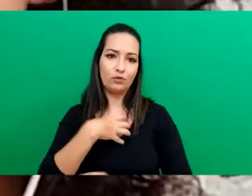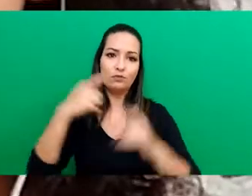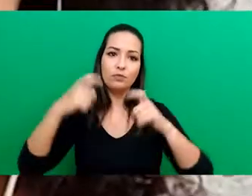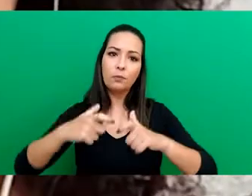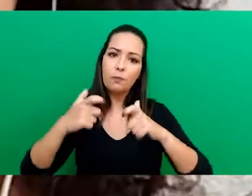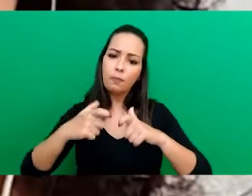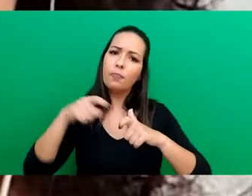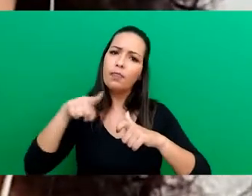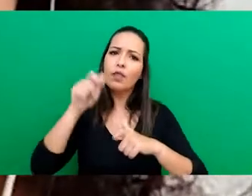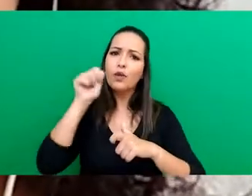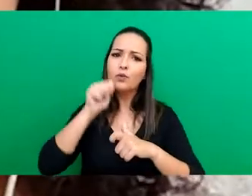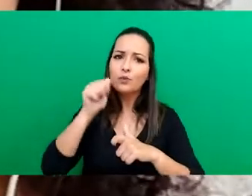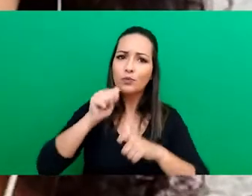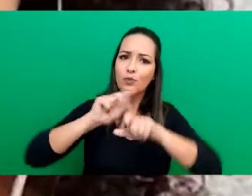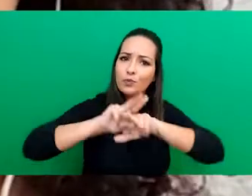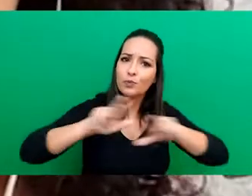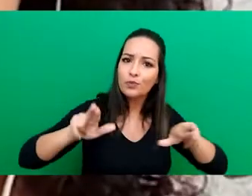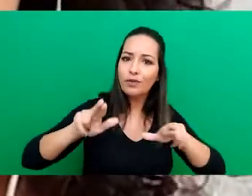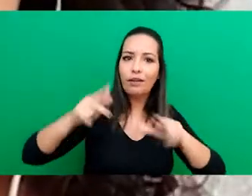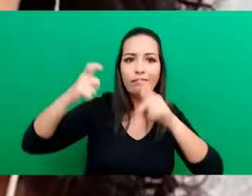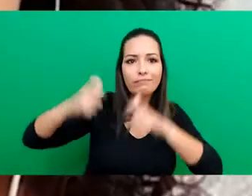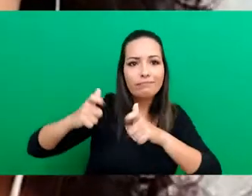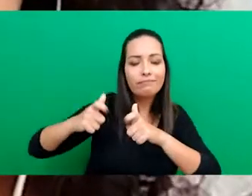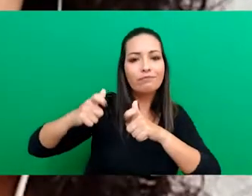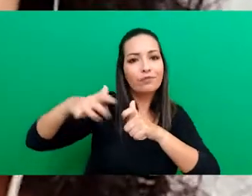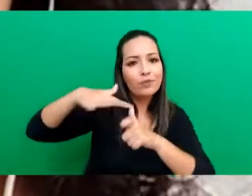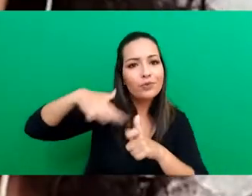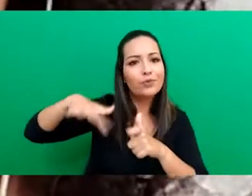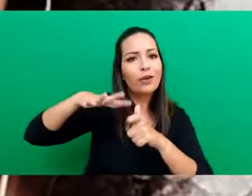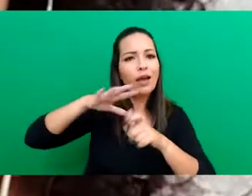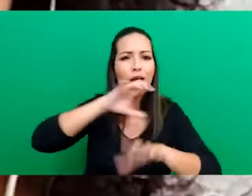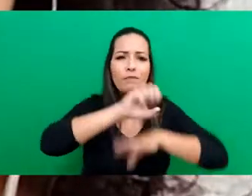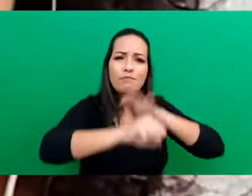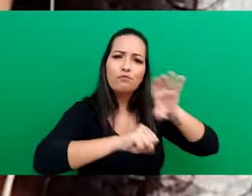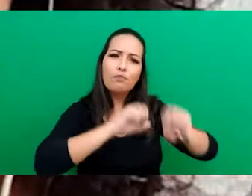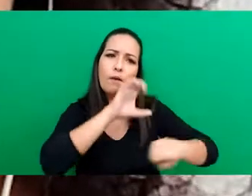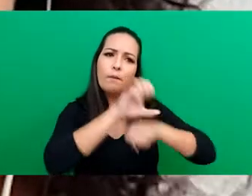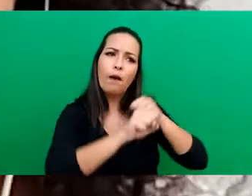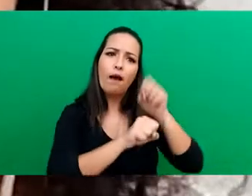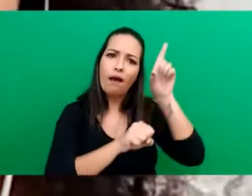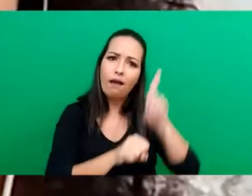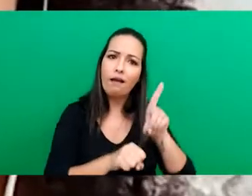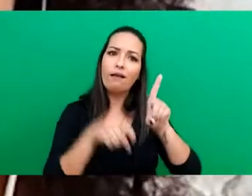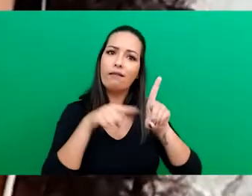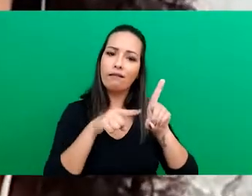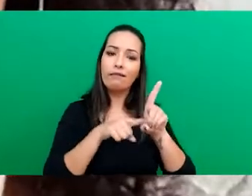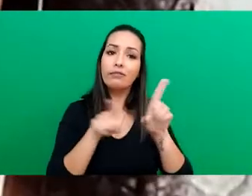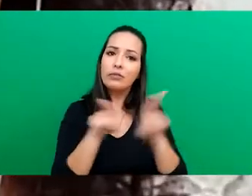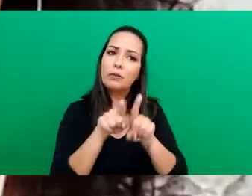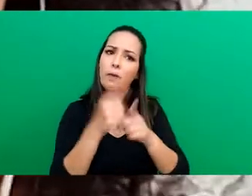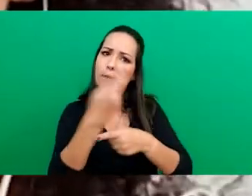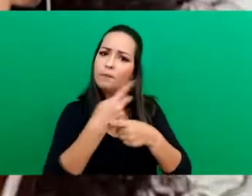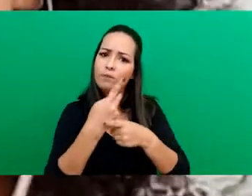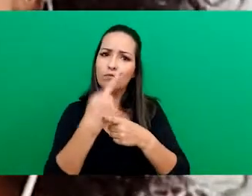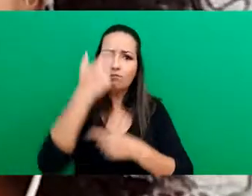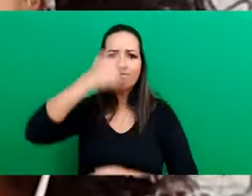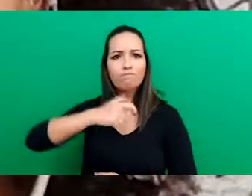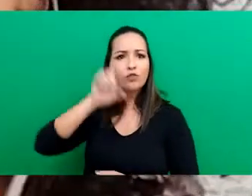espaço começassem a reivindicar direitos e a buscar acesso a direitos que